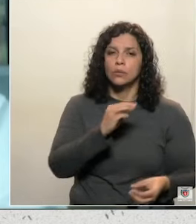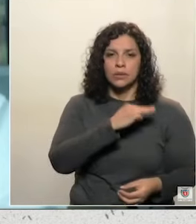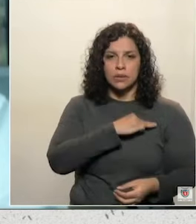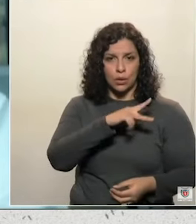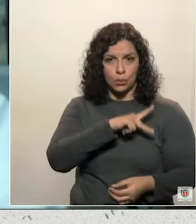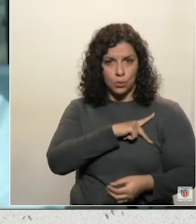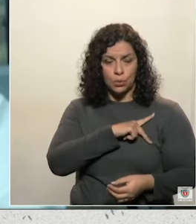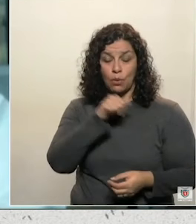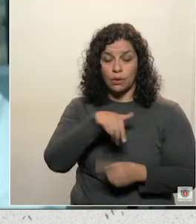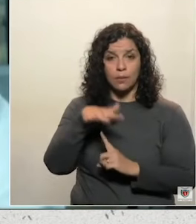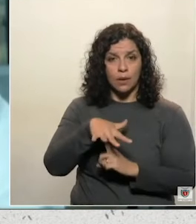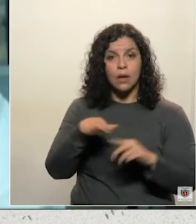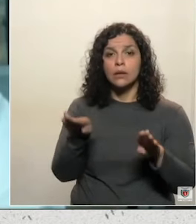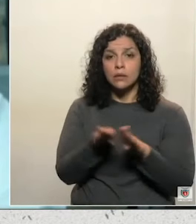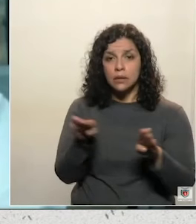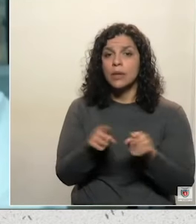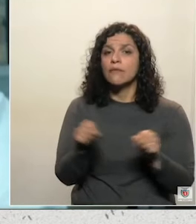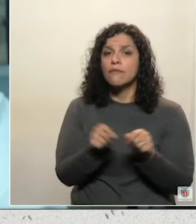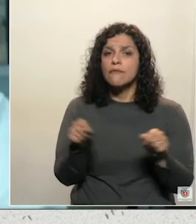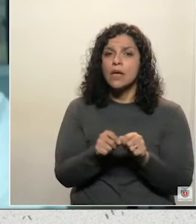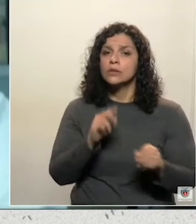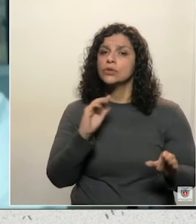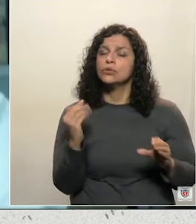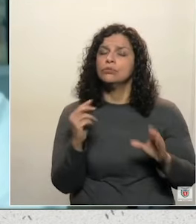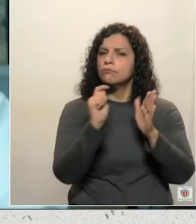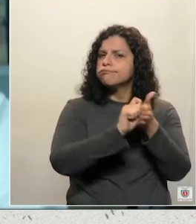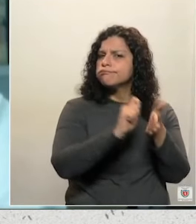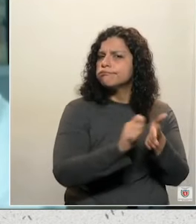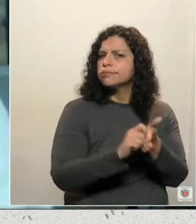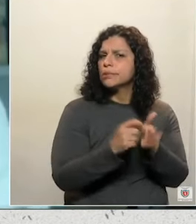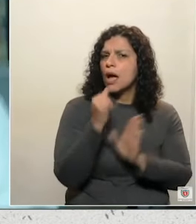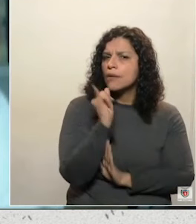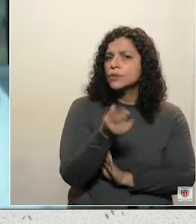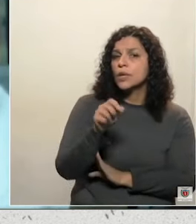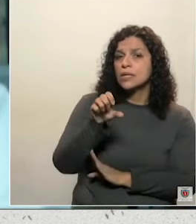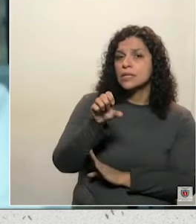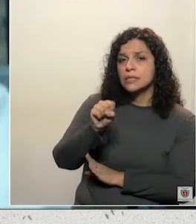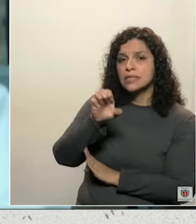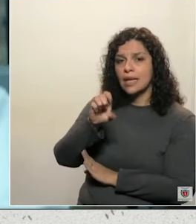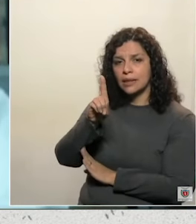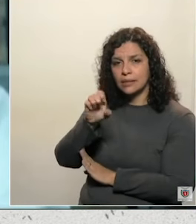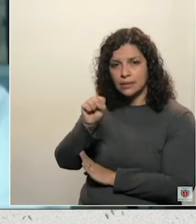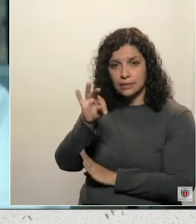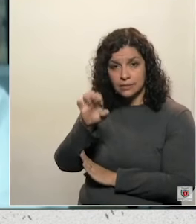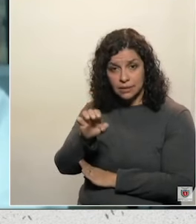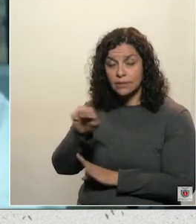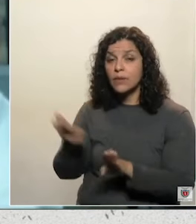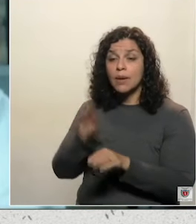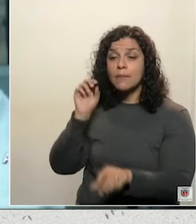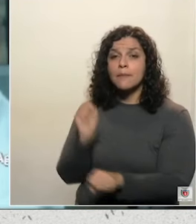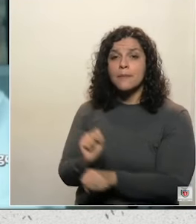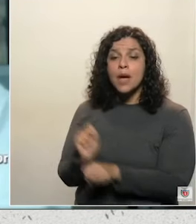Estado fez também uma nota recomendando que a SEDESTE suspenda os